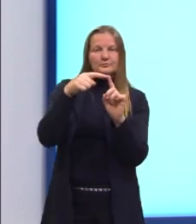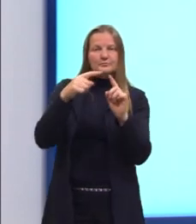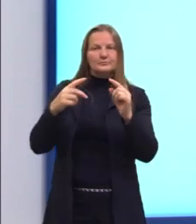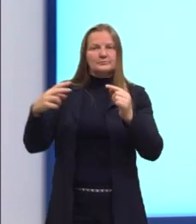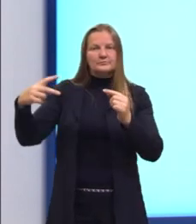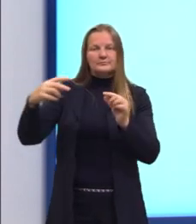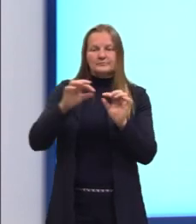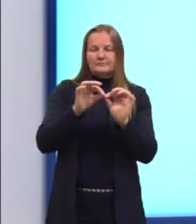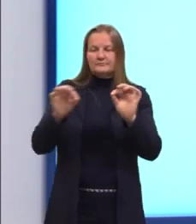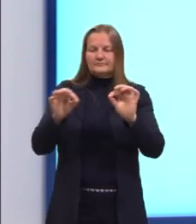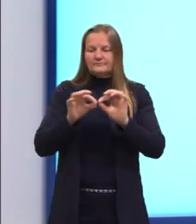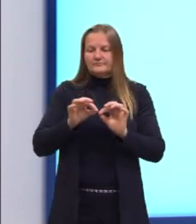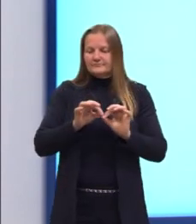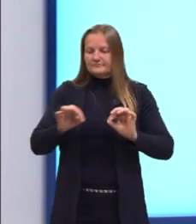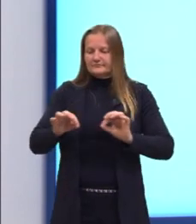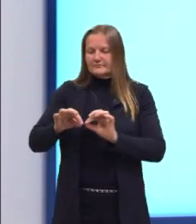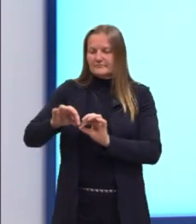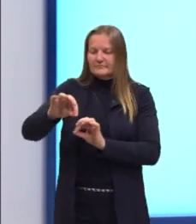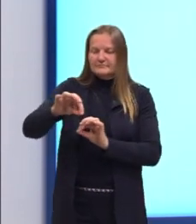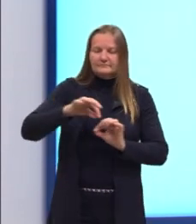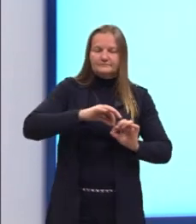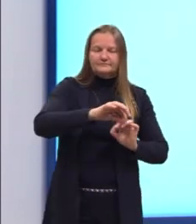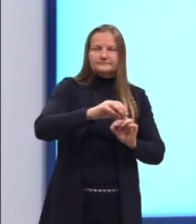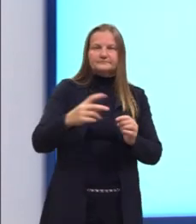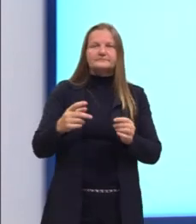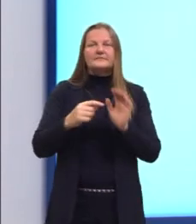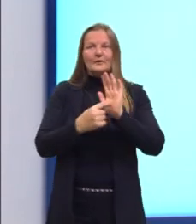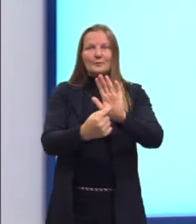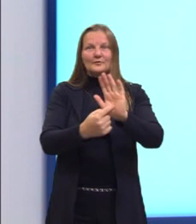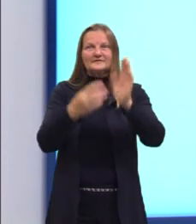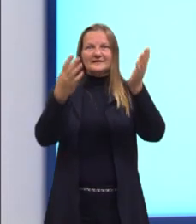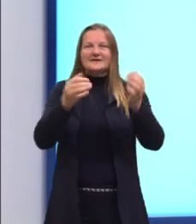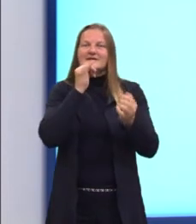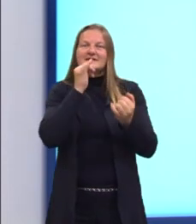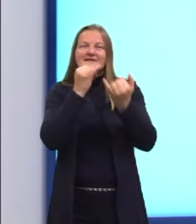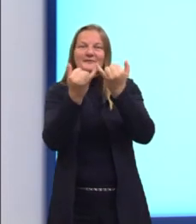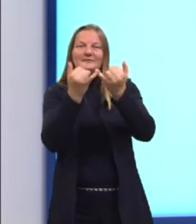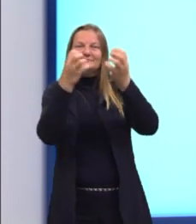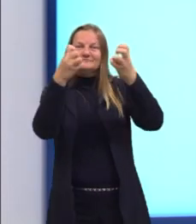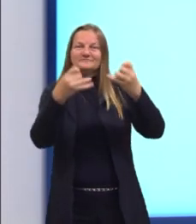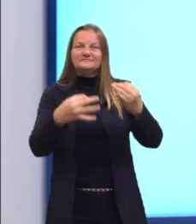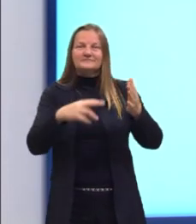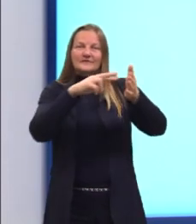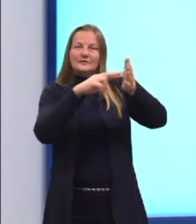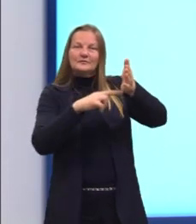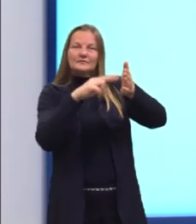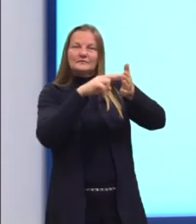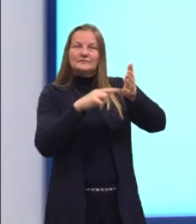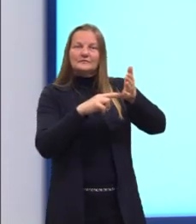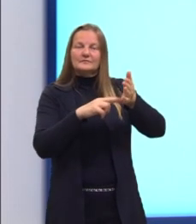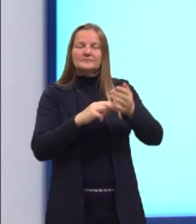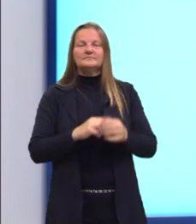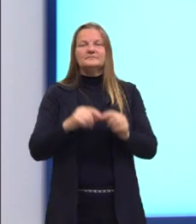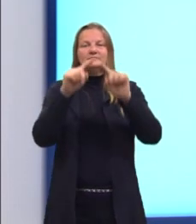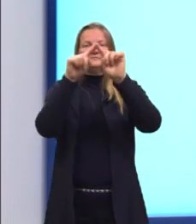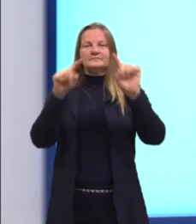segmentos de reta, conforme eu vou mostrar aqui pra vocês um exemplo de um prisma triangular.